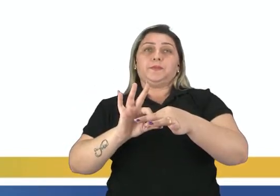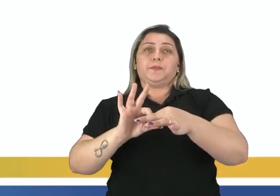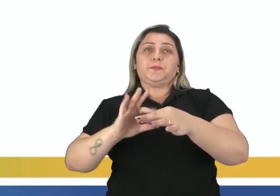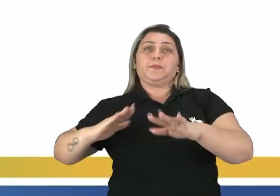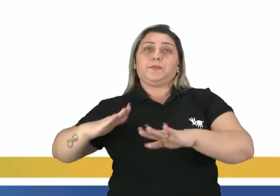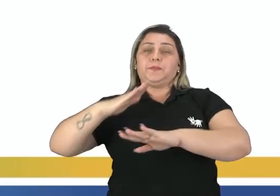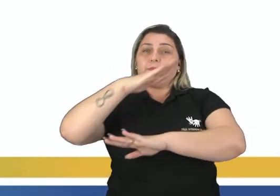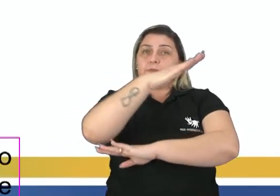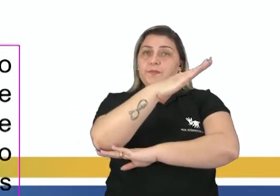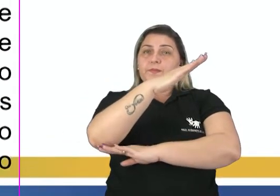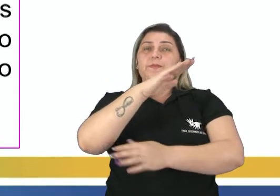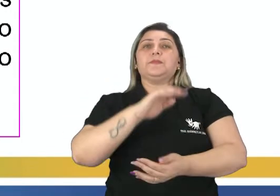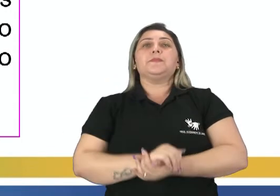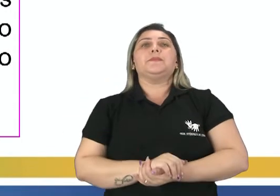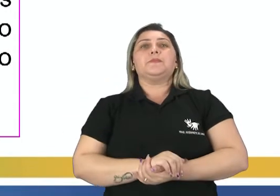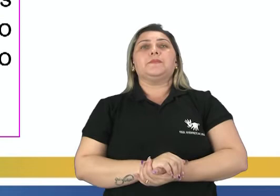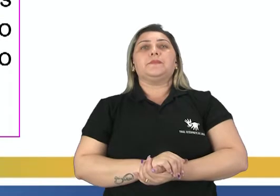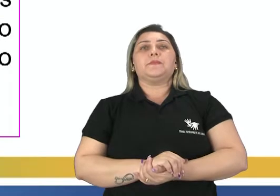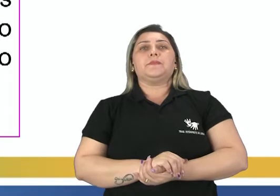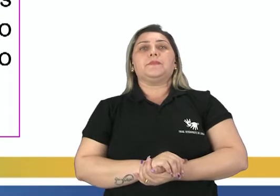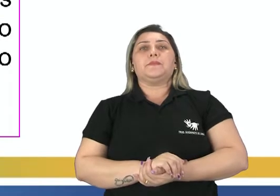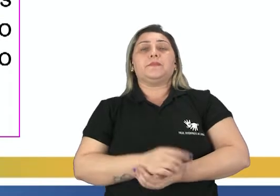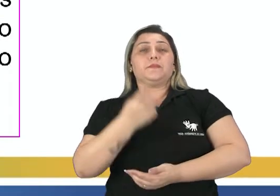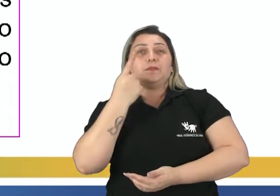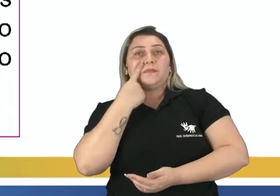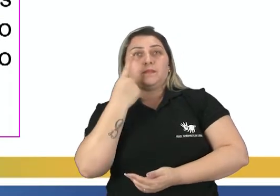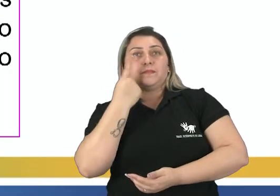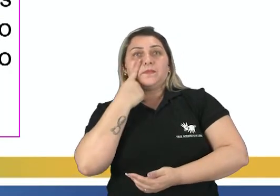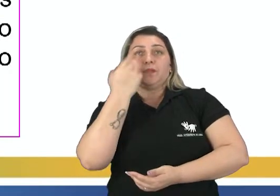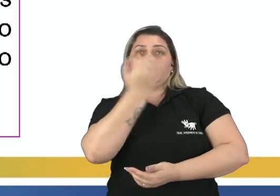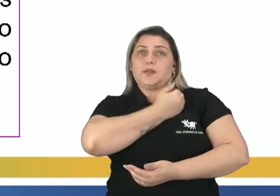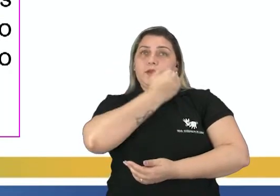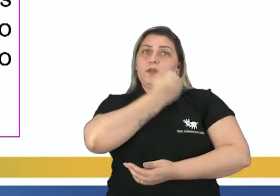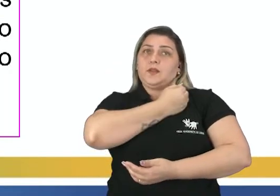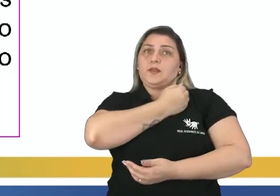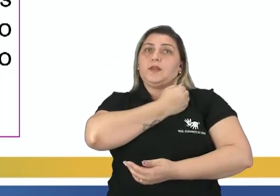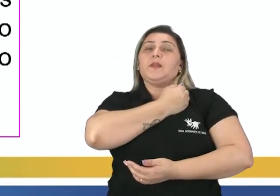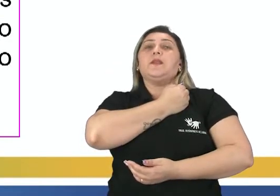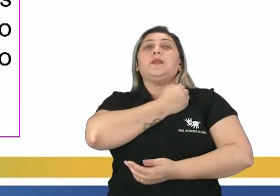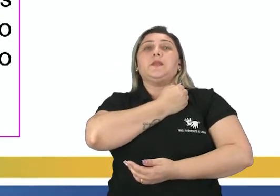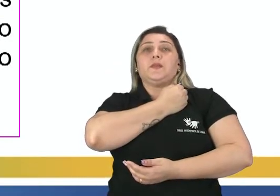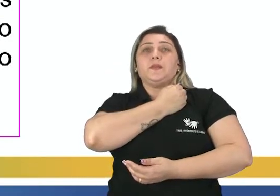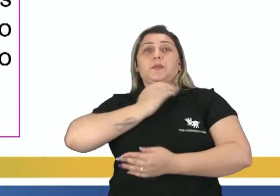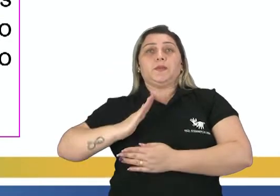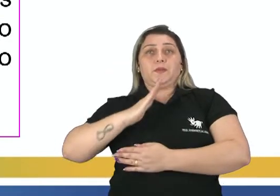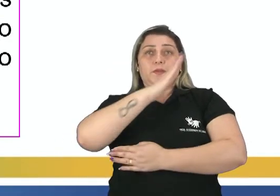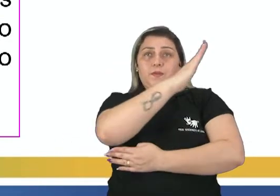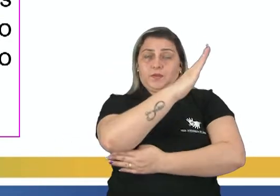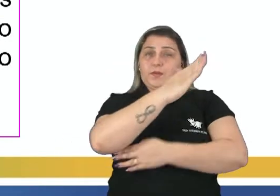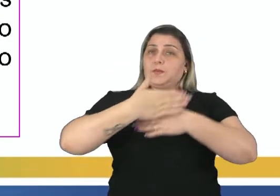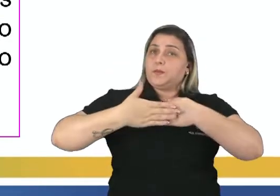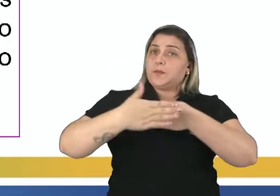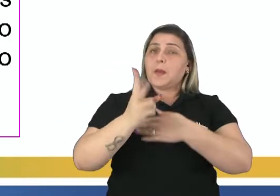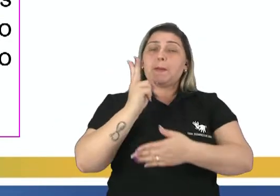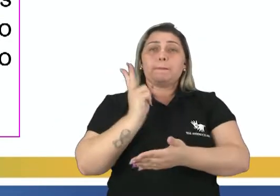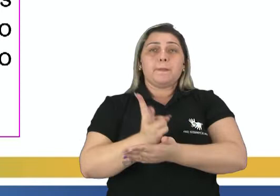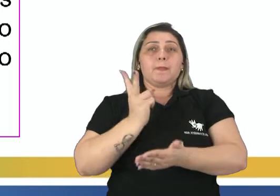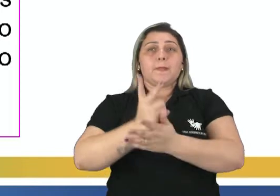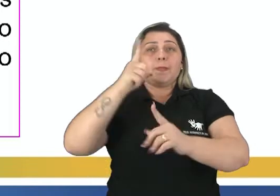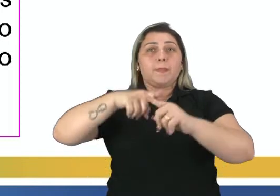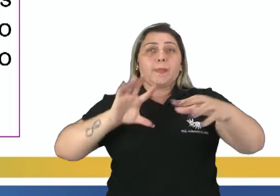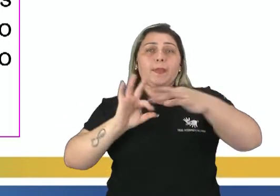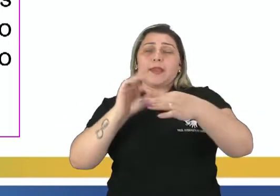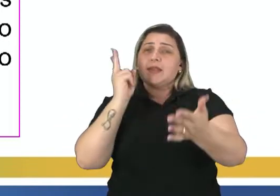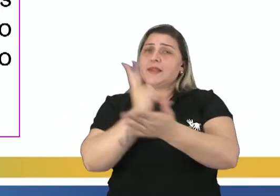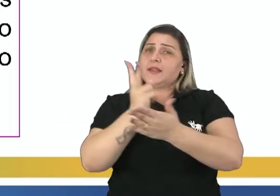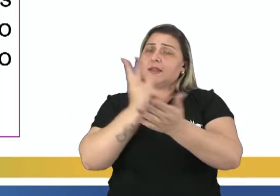diagonais partindo de um mesmo vértice. Note que o número de diagonais partindo de um mesmo vértice é sempre igual